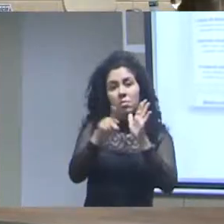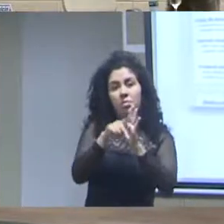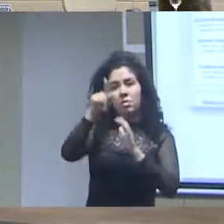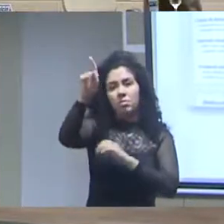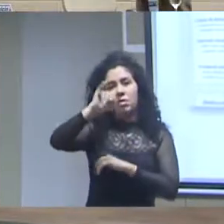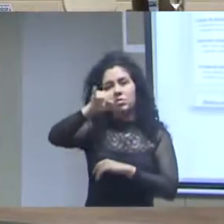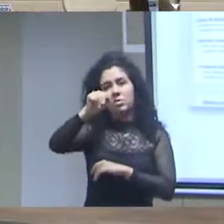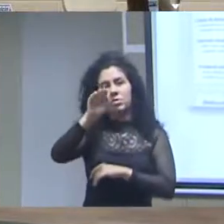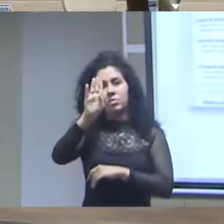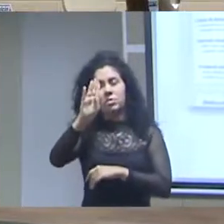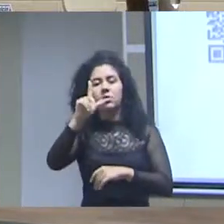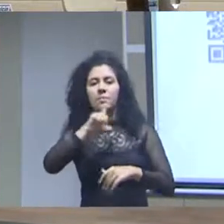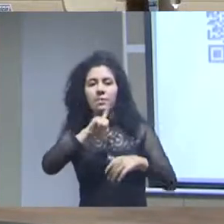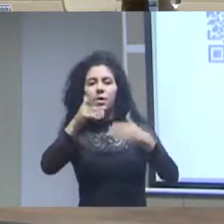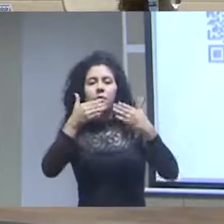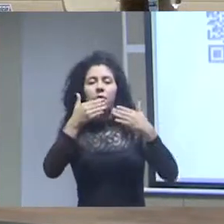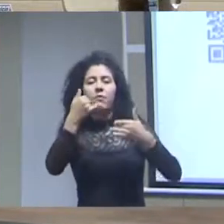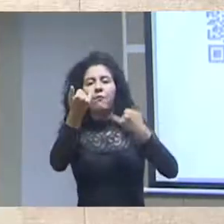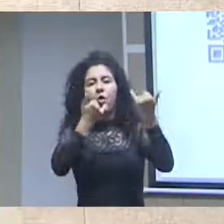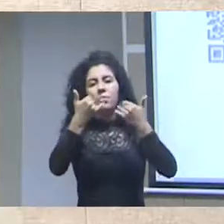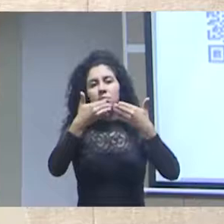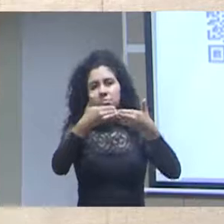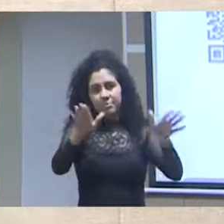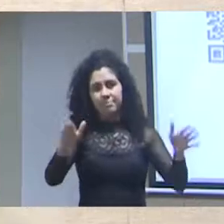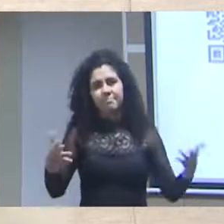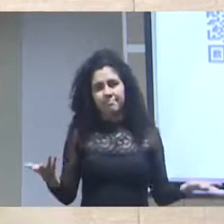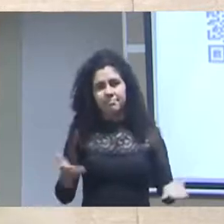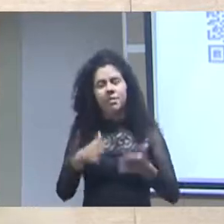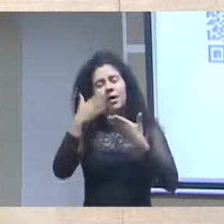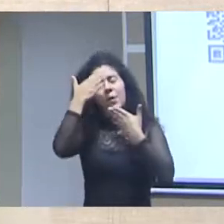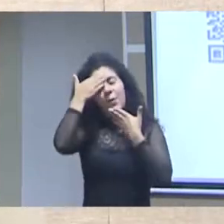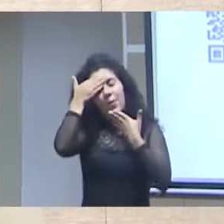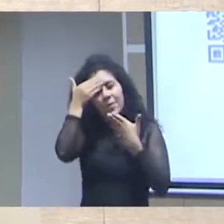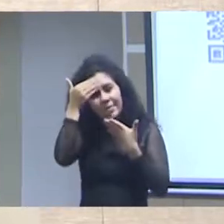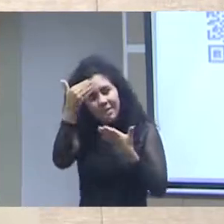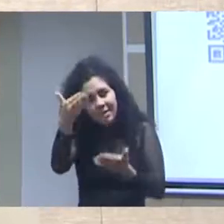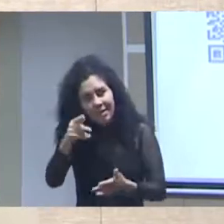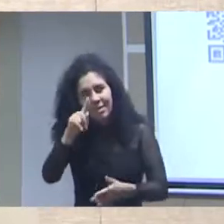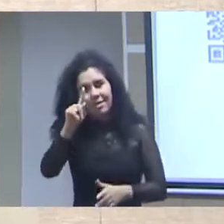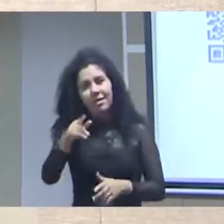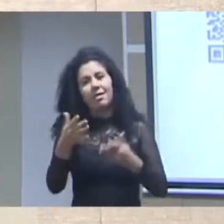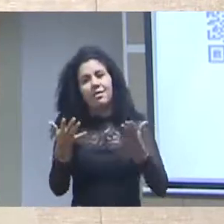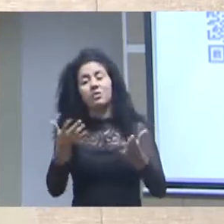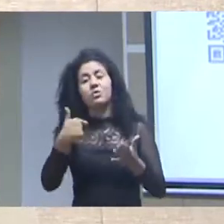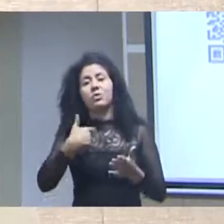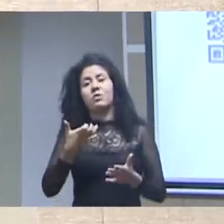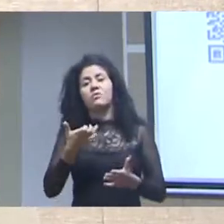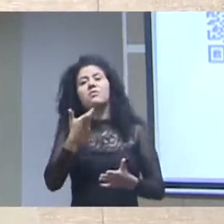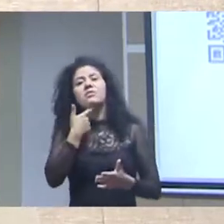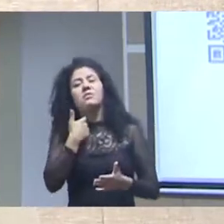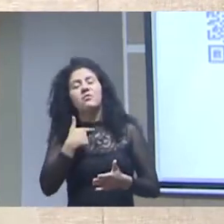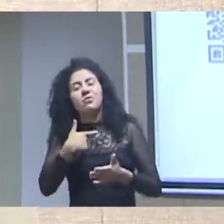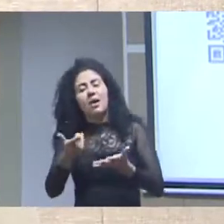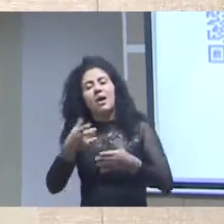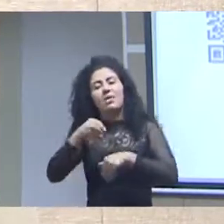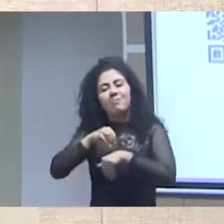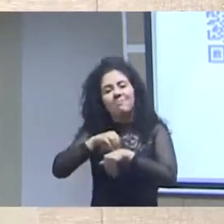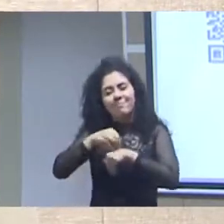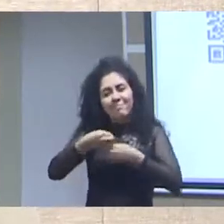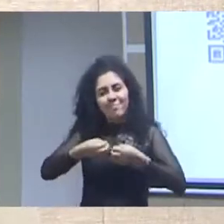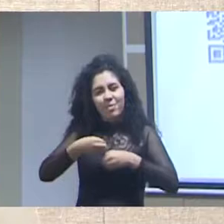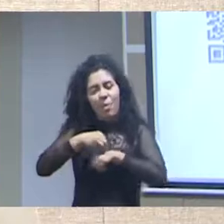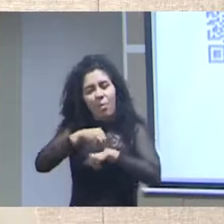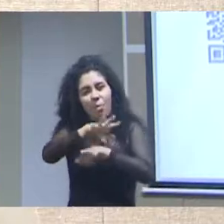gente obrigado era isso que eu queria compartilhar com vocês um pouco dessa nossa experiência institucional nesse